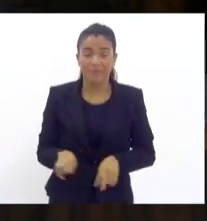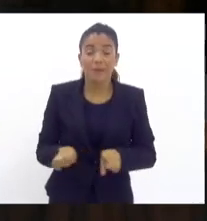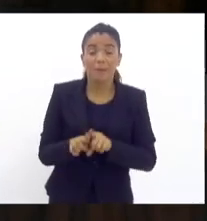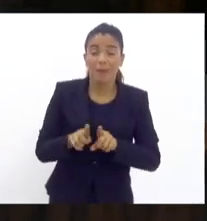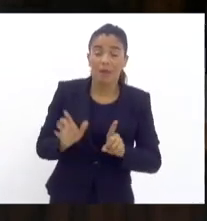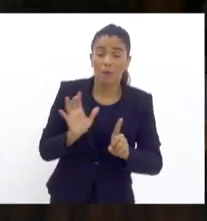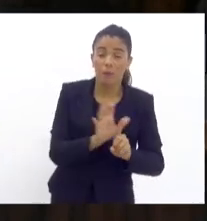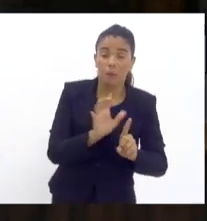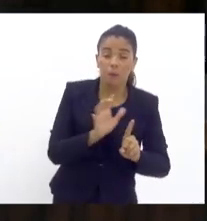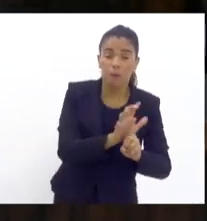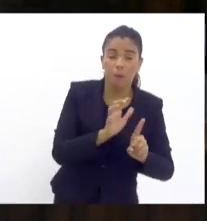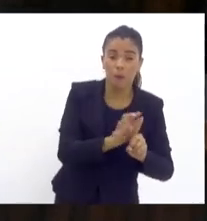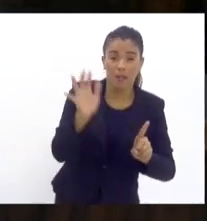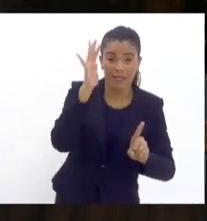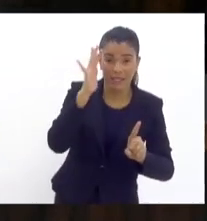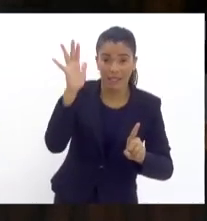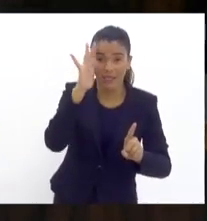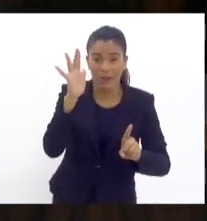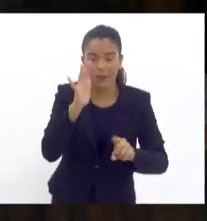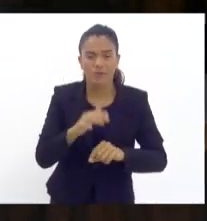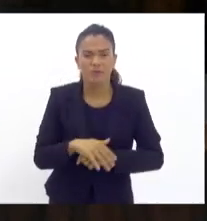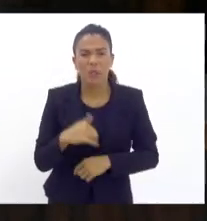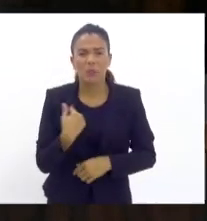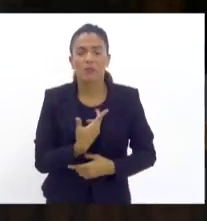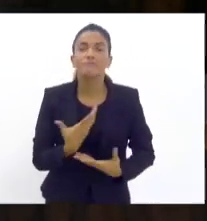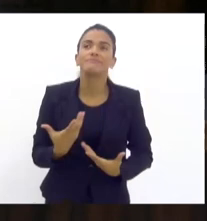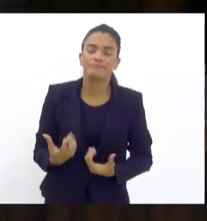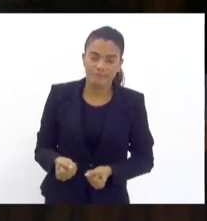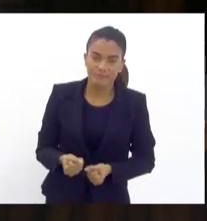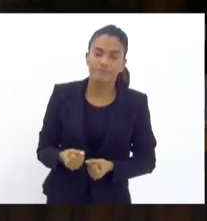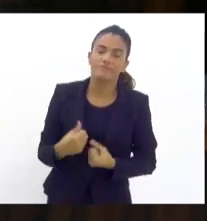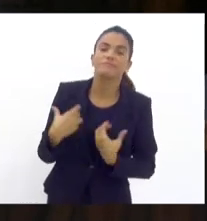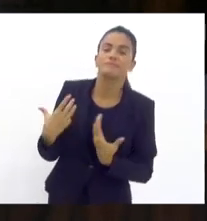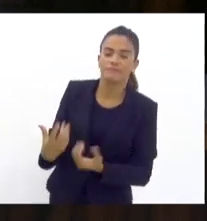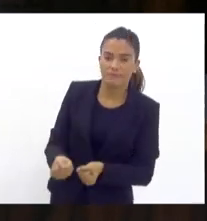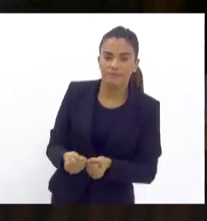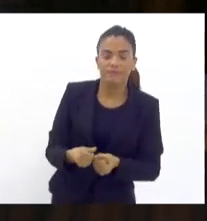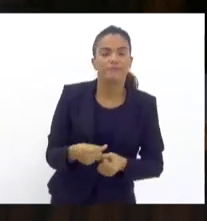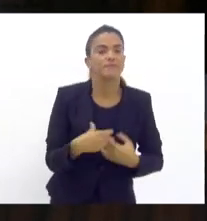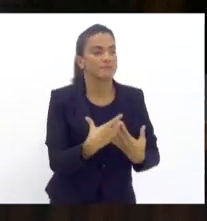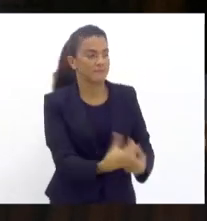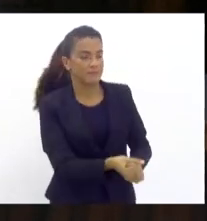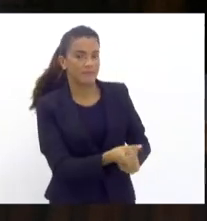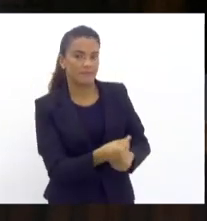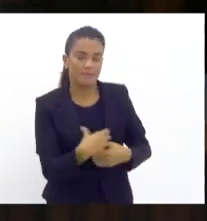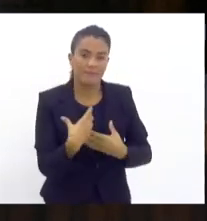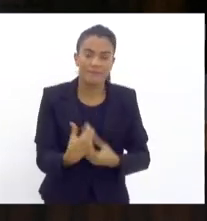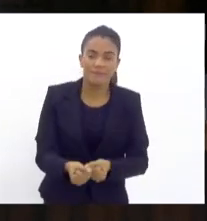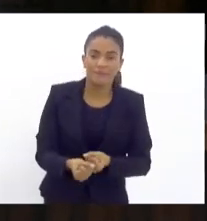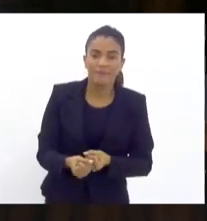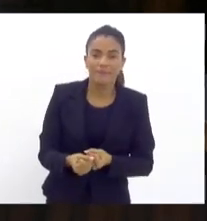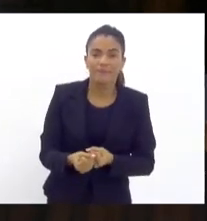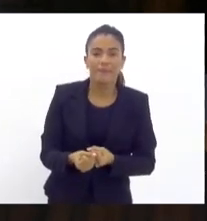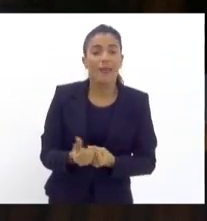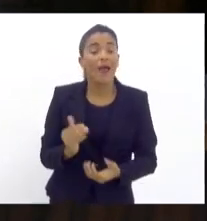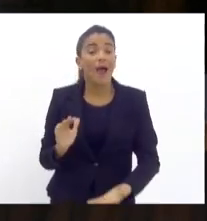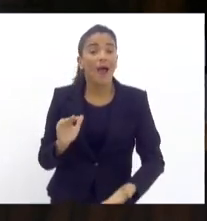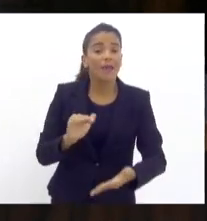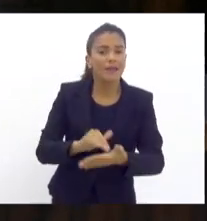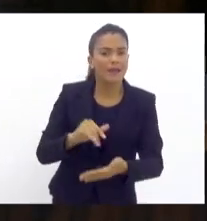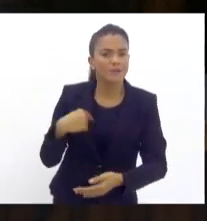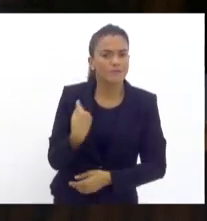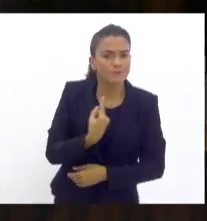e nós fomos aceitando até que nós chegamos